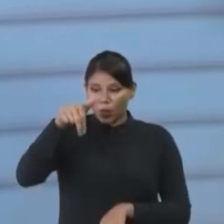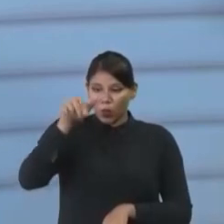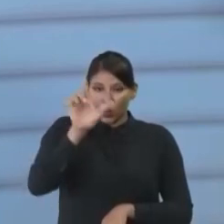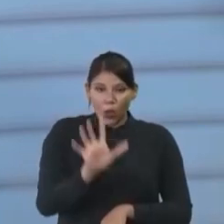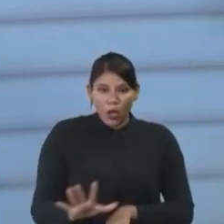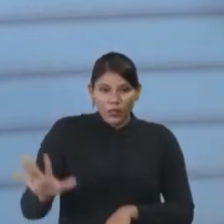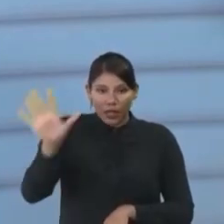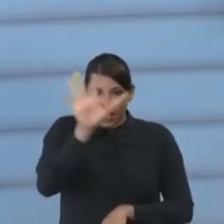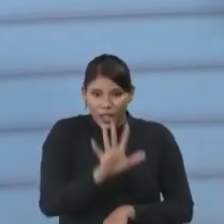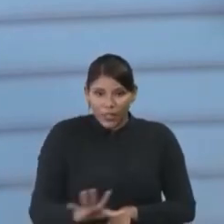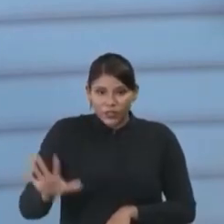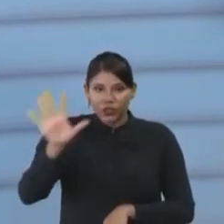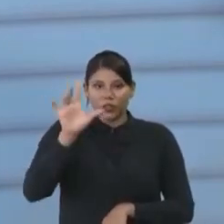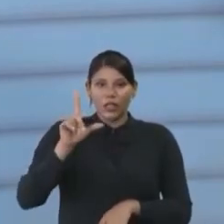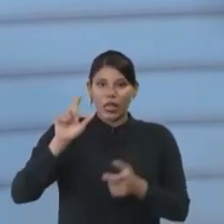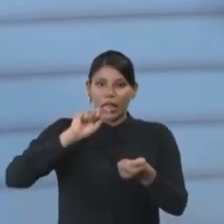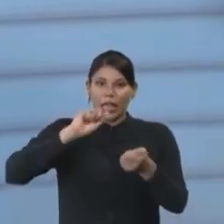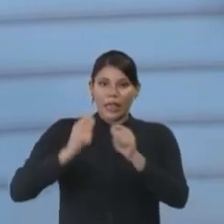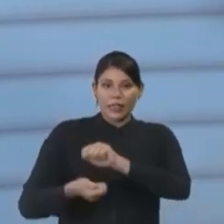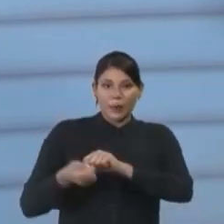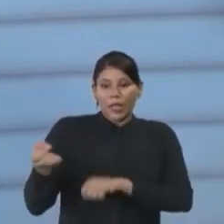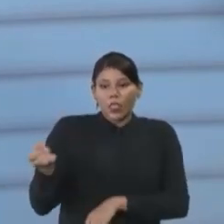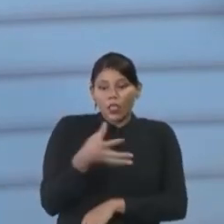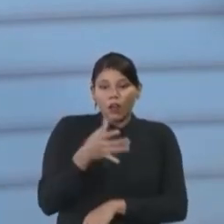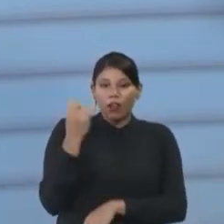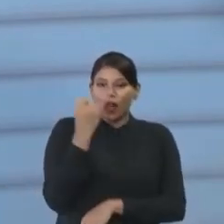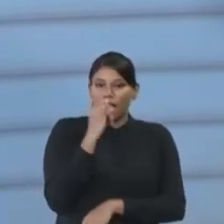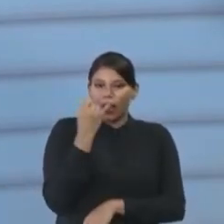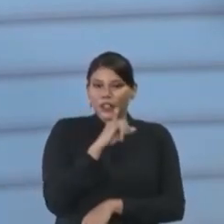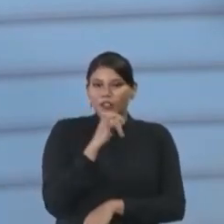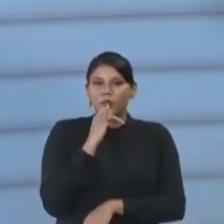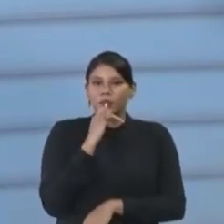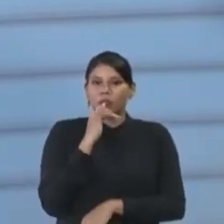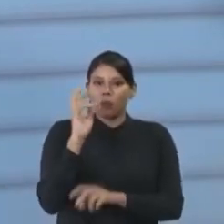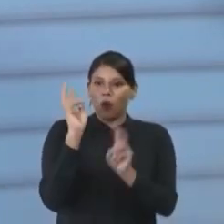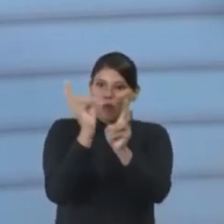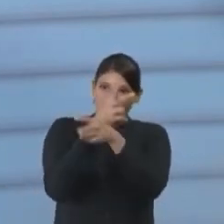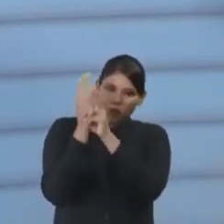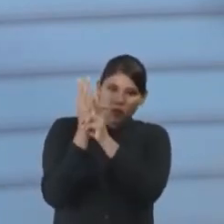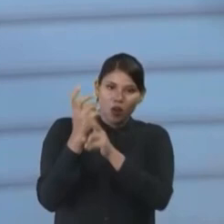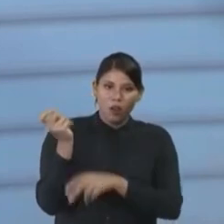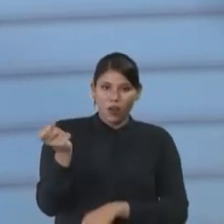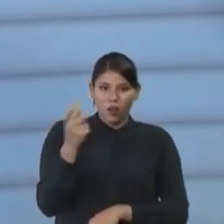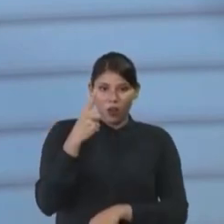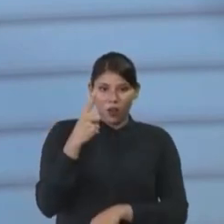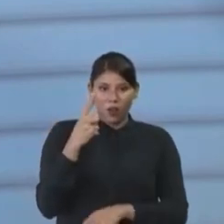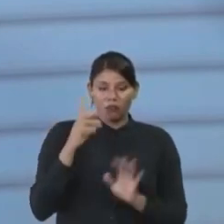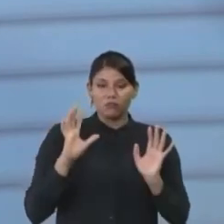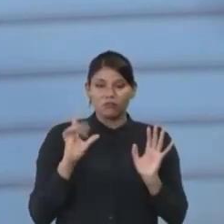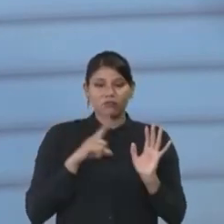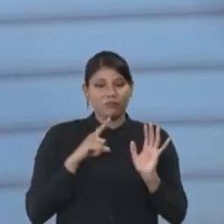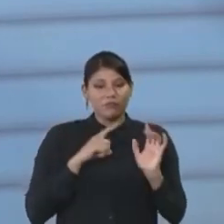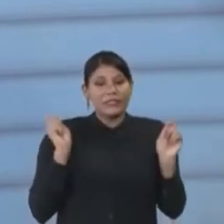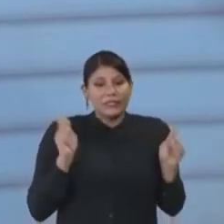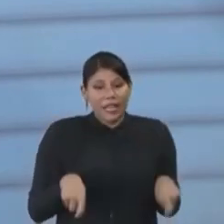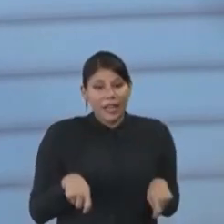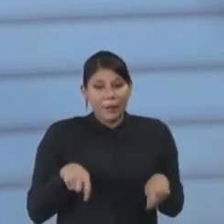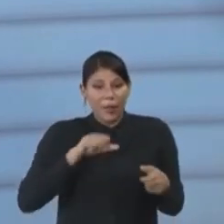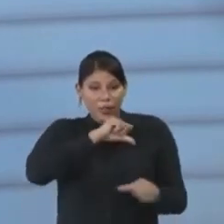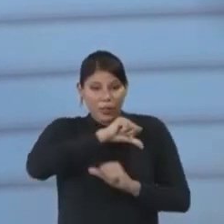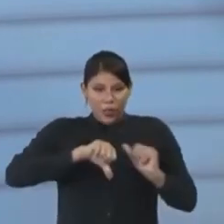é adaptável à energia eólica, fotovoltaica. Então, assim,